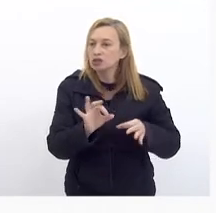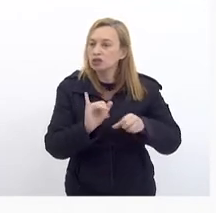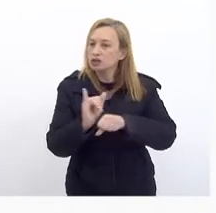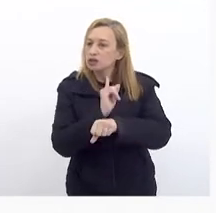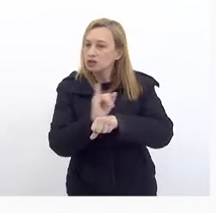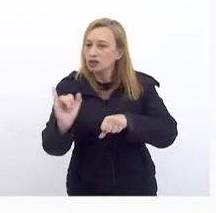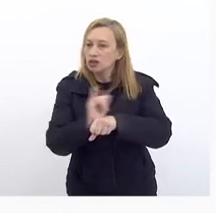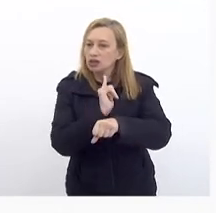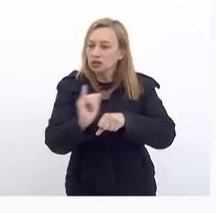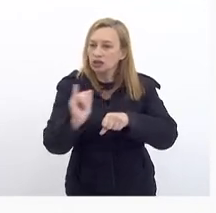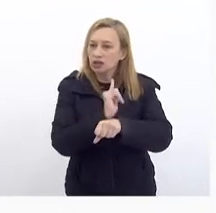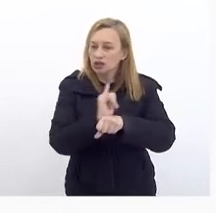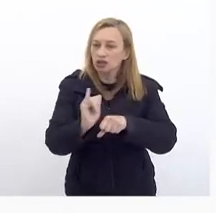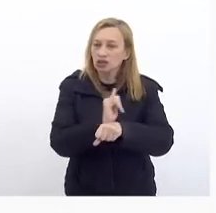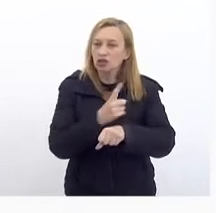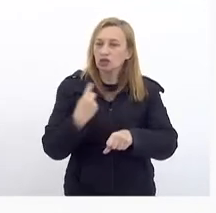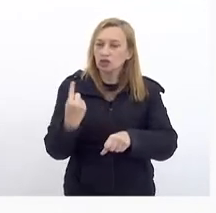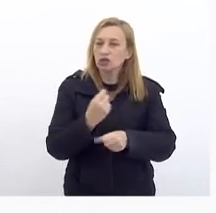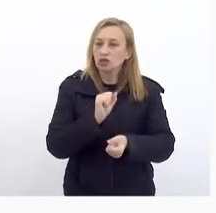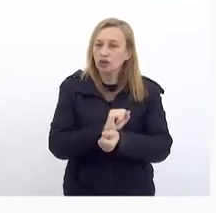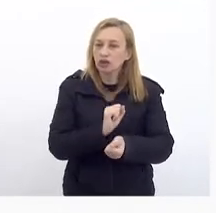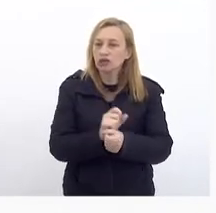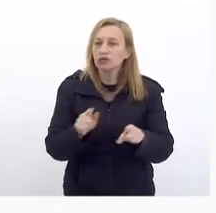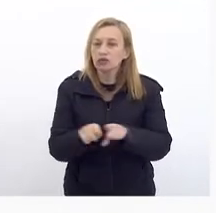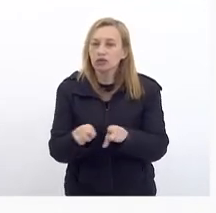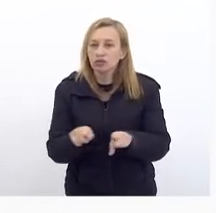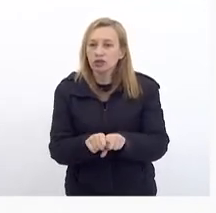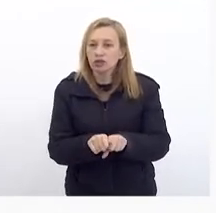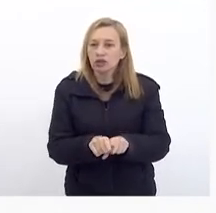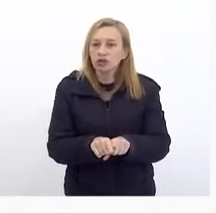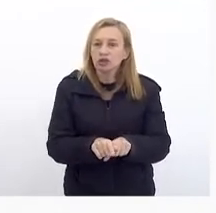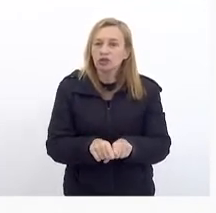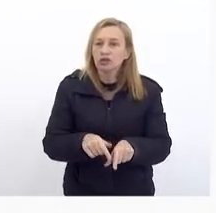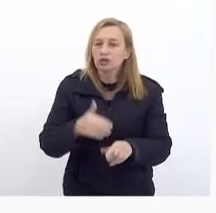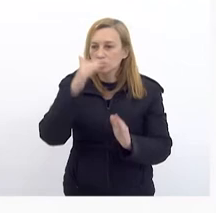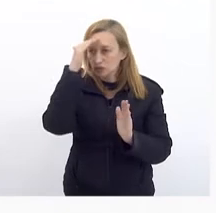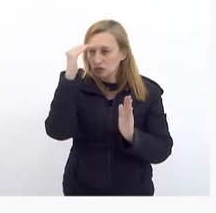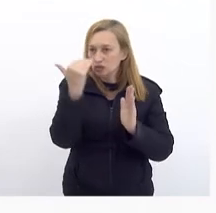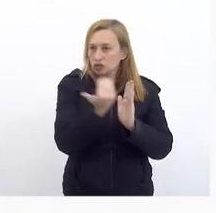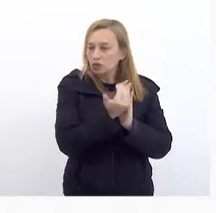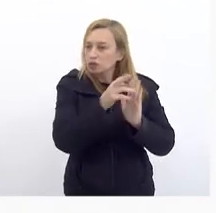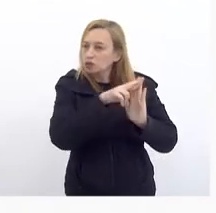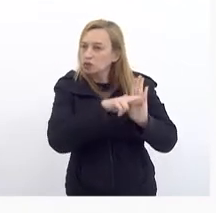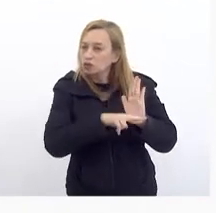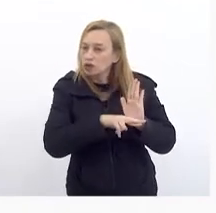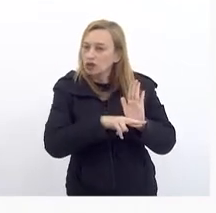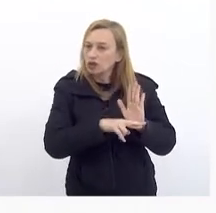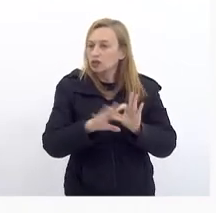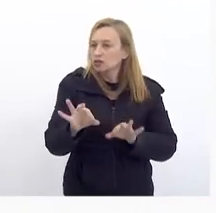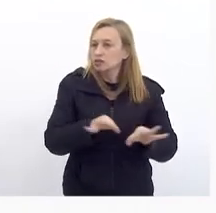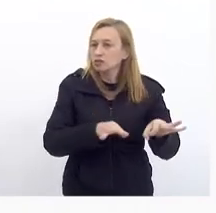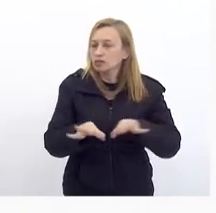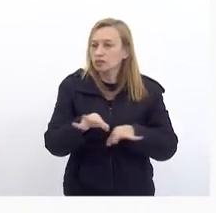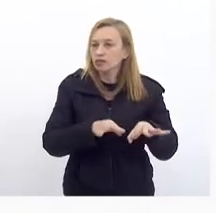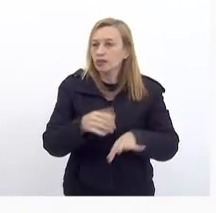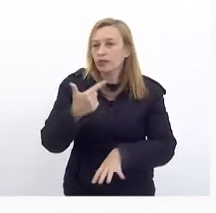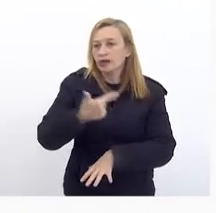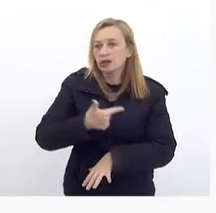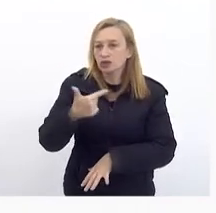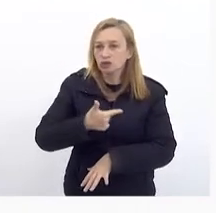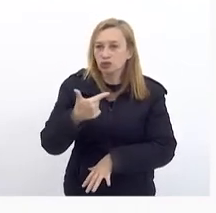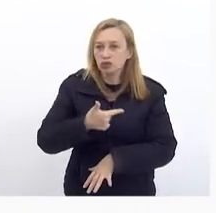Com isso Com gente Espera Em primeiro lugar Que se cumpram Os cronogramas De planejamento Em segundo lugar